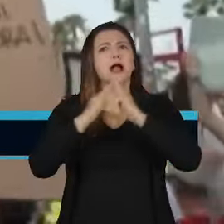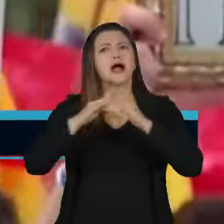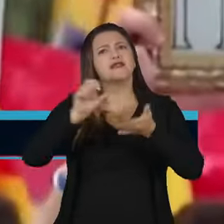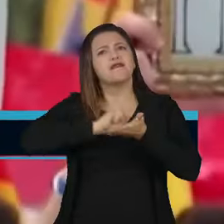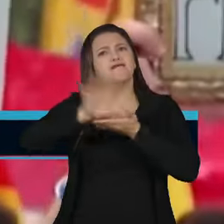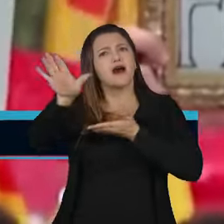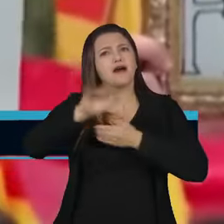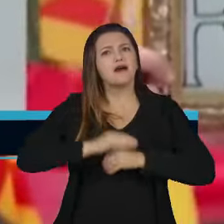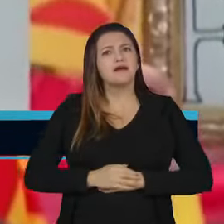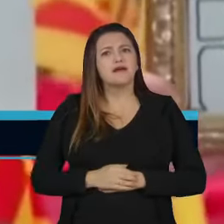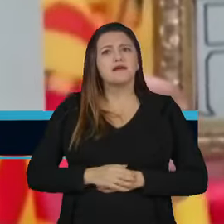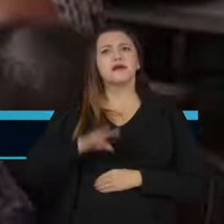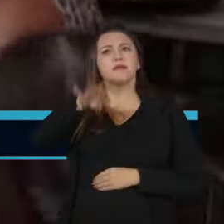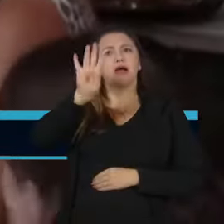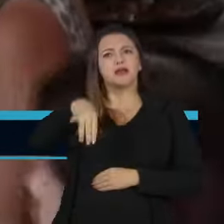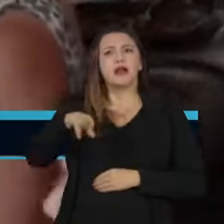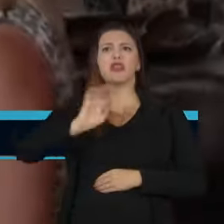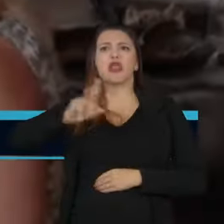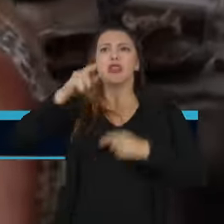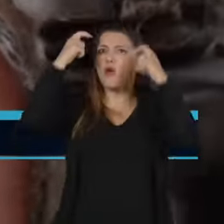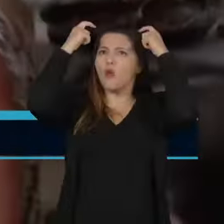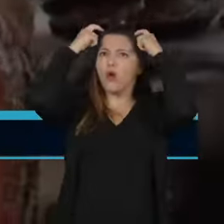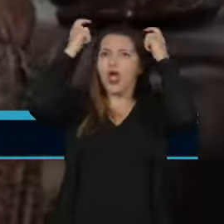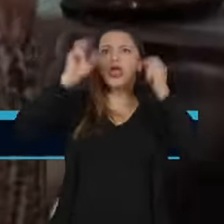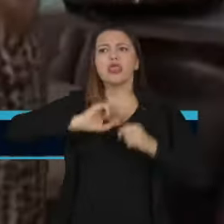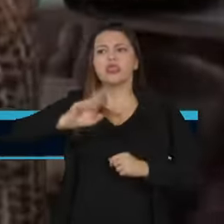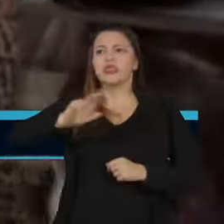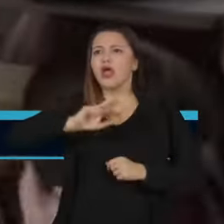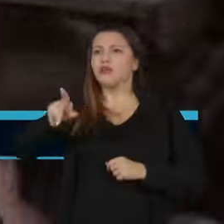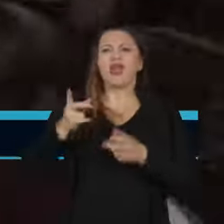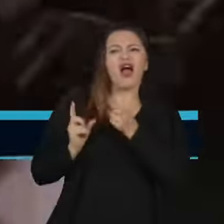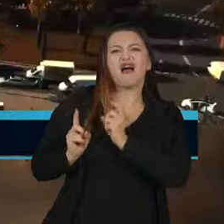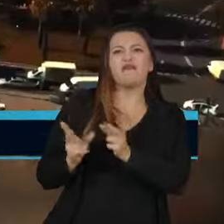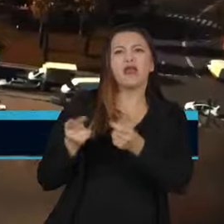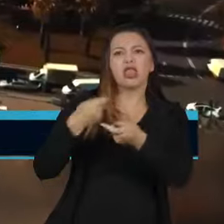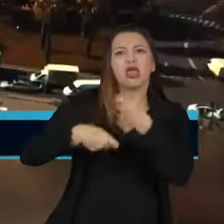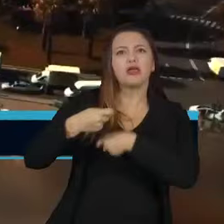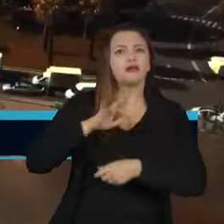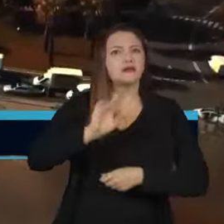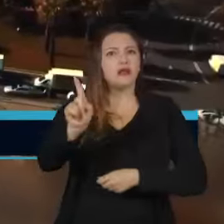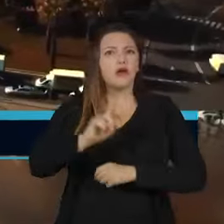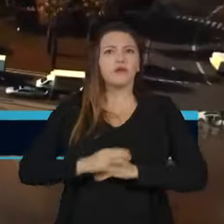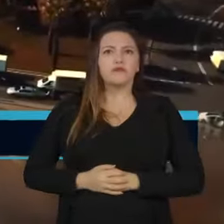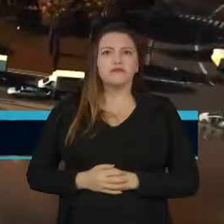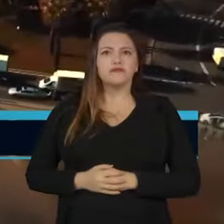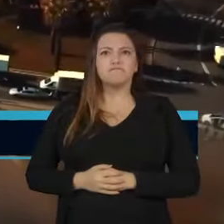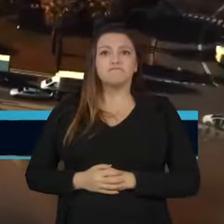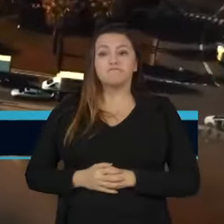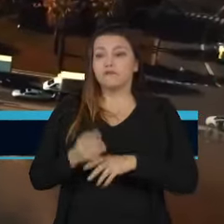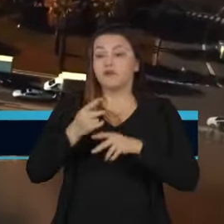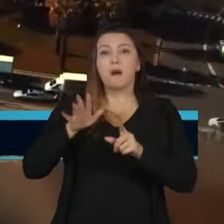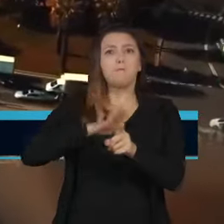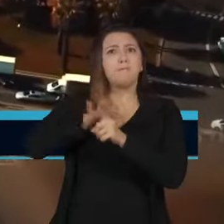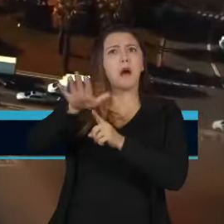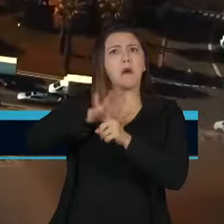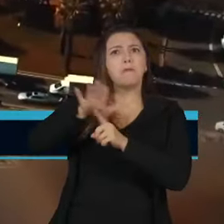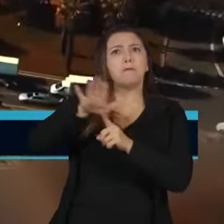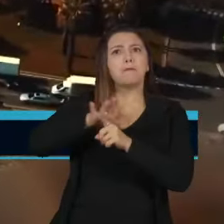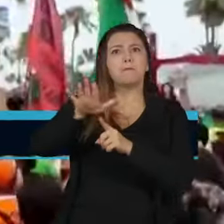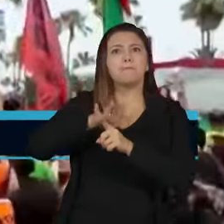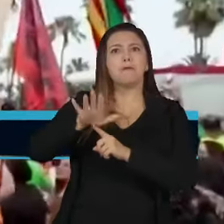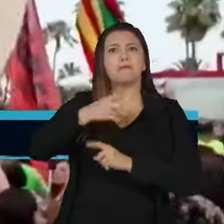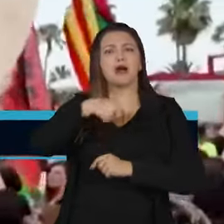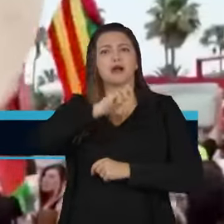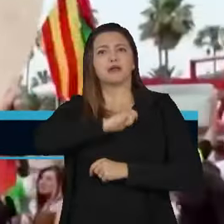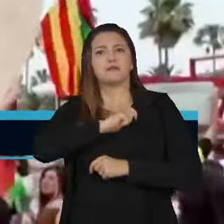Barcelona não é a Disneylândia e Barcelona não está à venda. Um dos destinos mais procurados por quem visita a Espanha, a